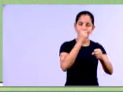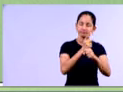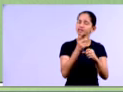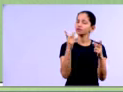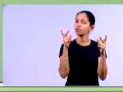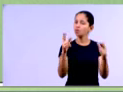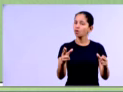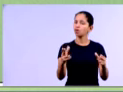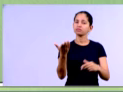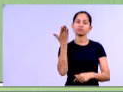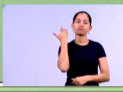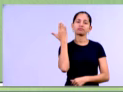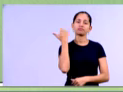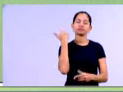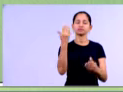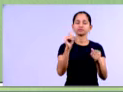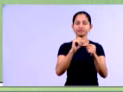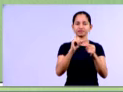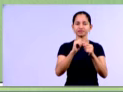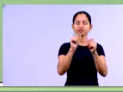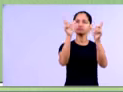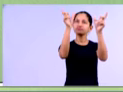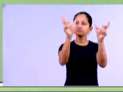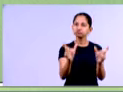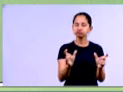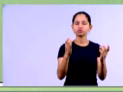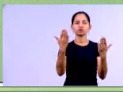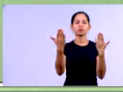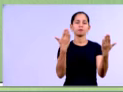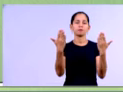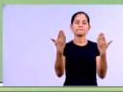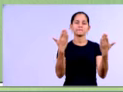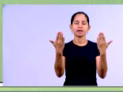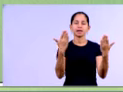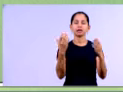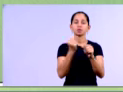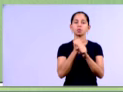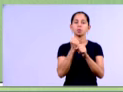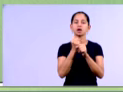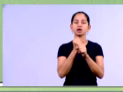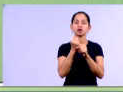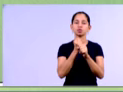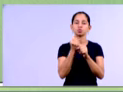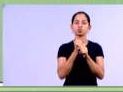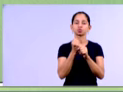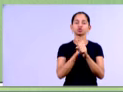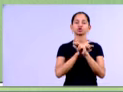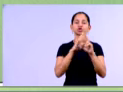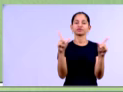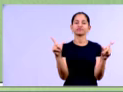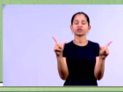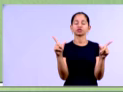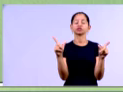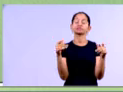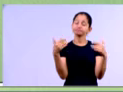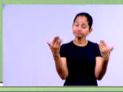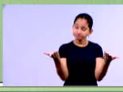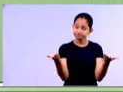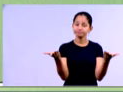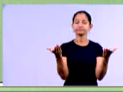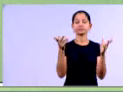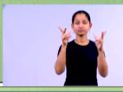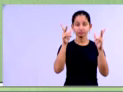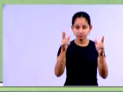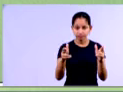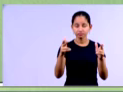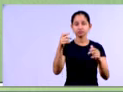apenas estão comparados aqui em coluna, né, um do lado do outro, mas são dois balanços patrimoniais. Referente aos exercícios